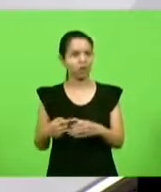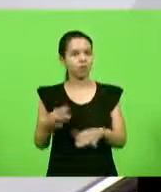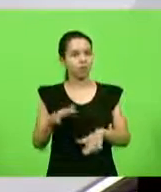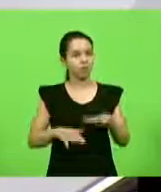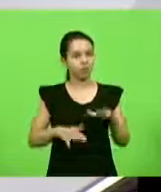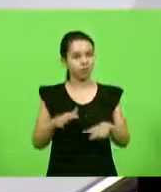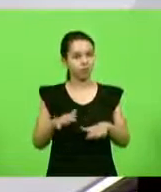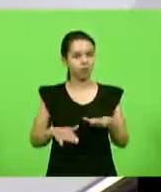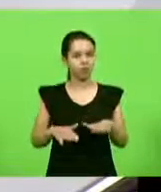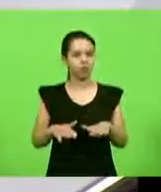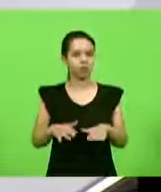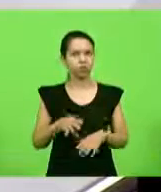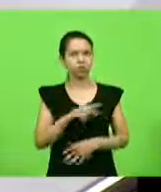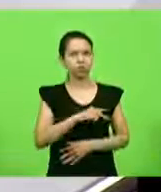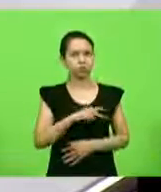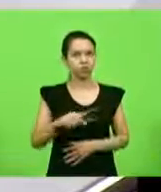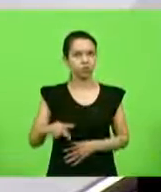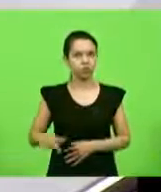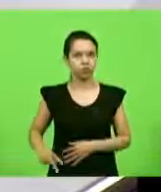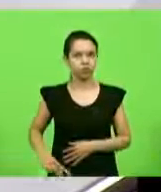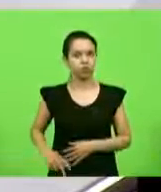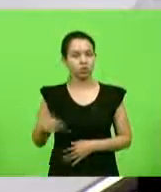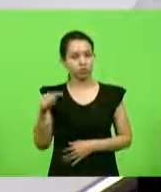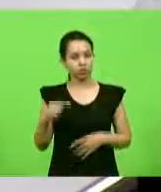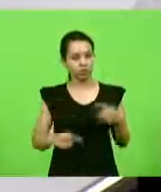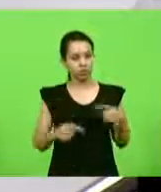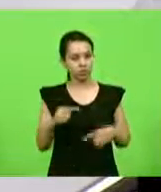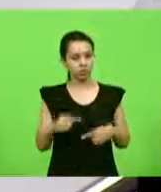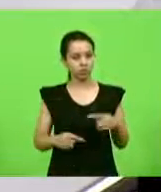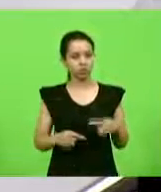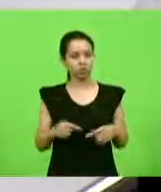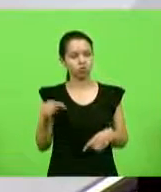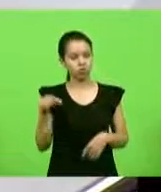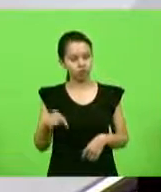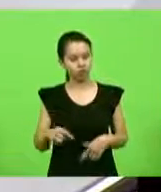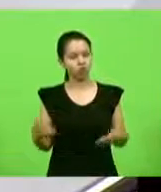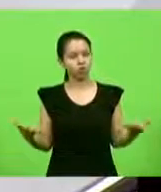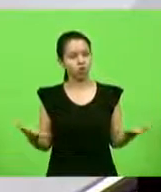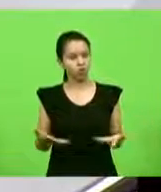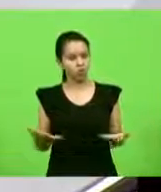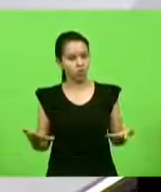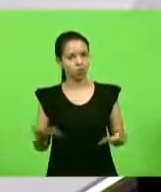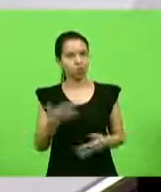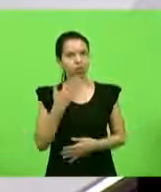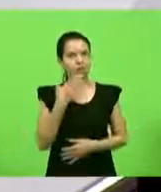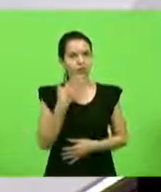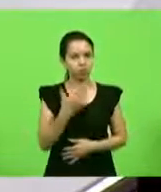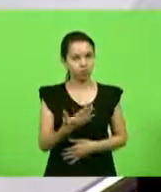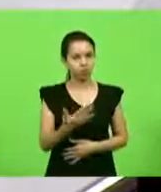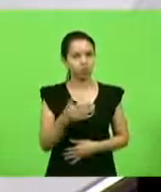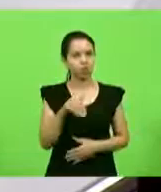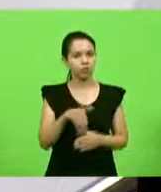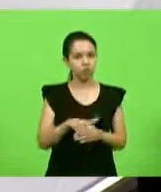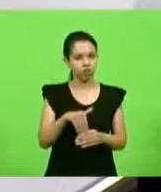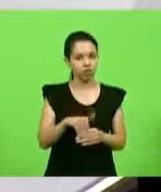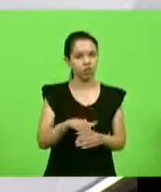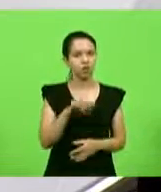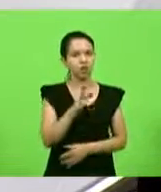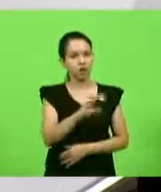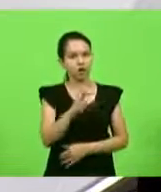esses projetos, talvez até no dia de hoje. E eu quero pedir o voto de cada um dos deputados